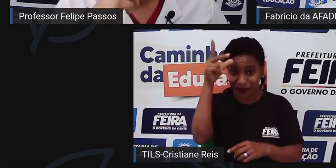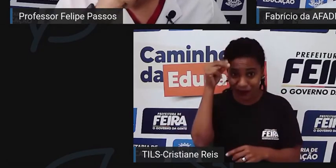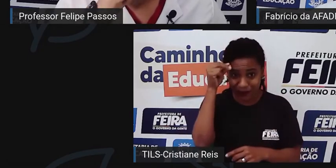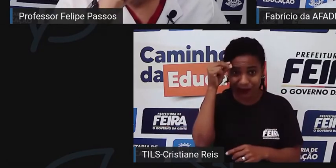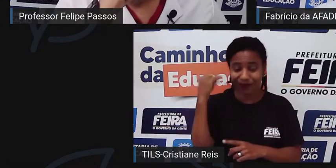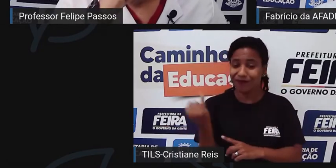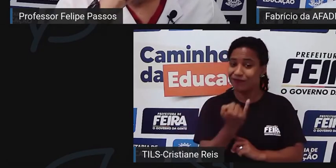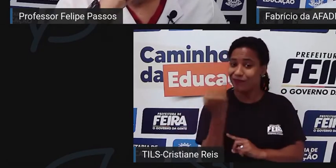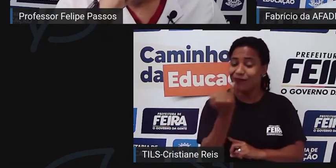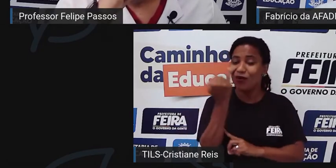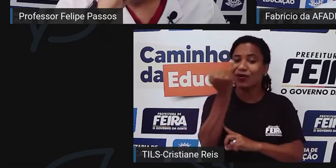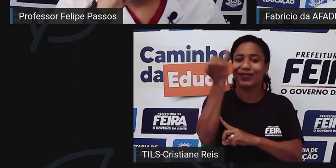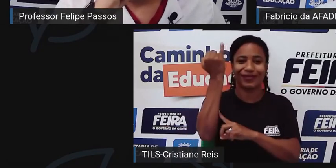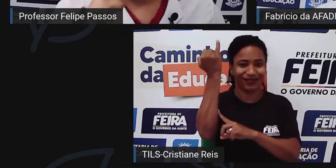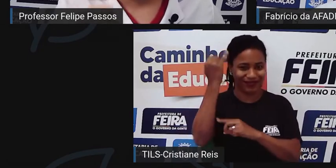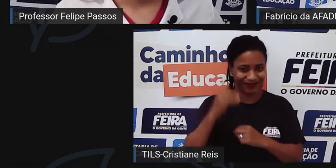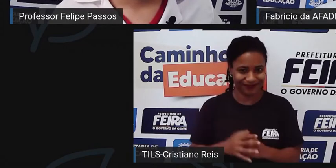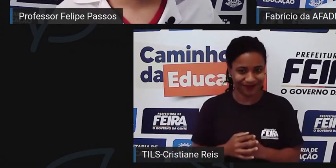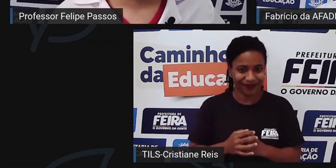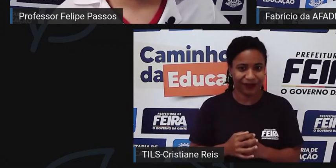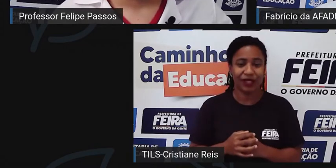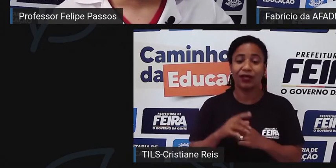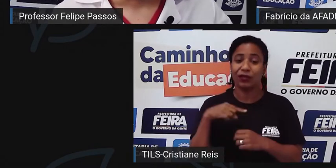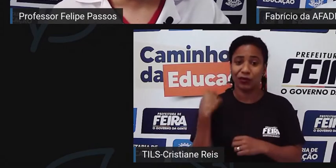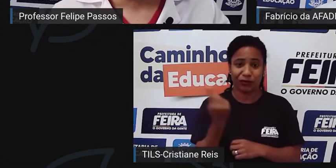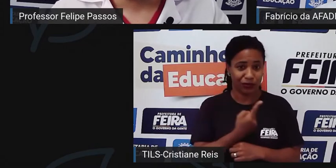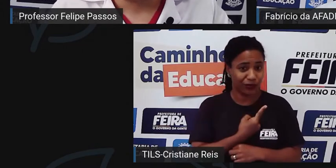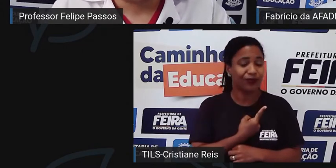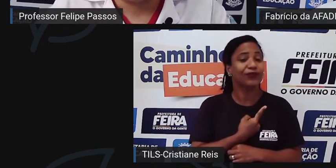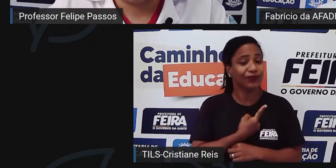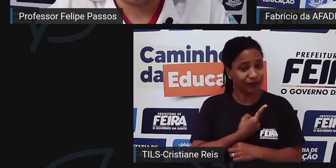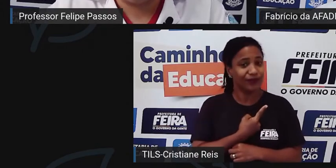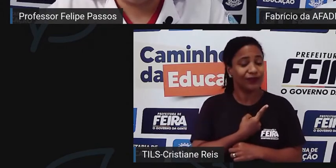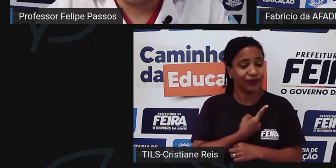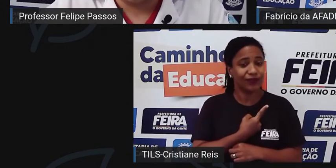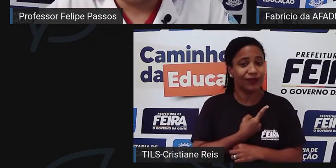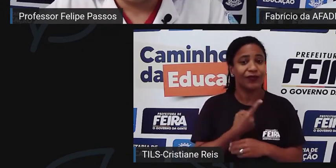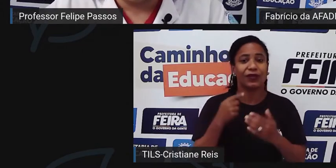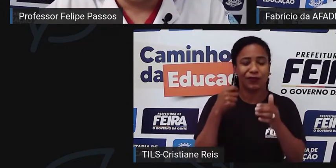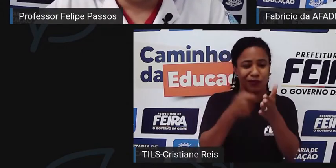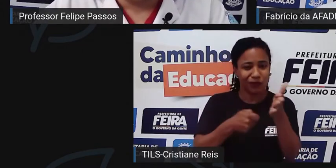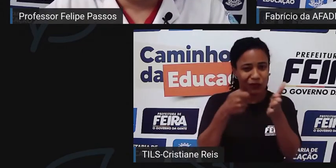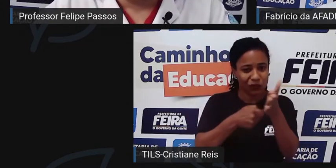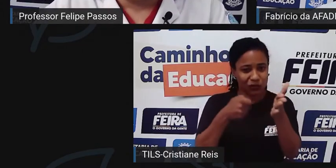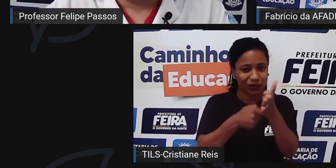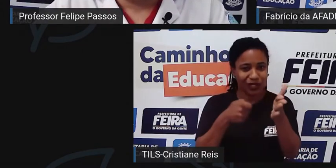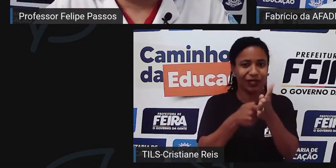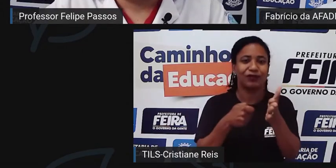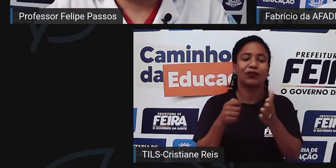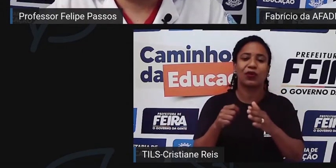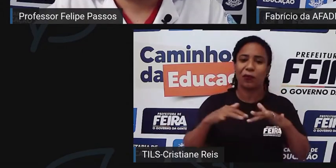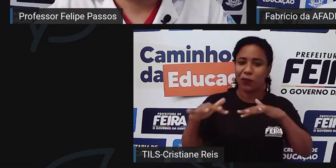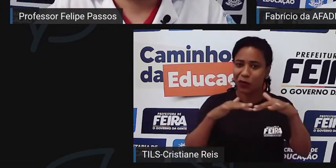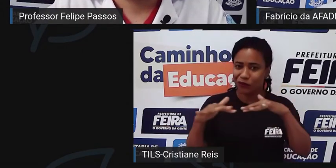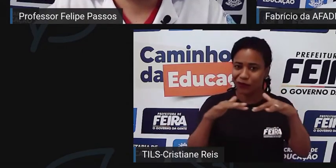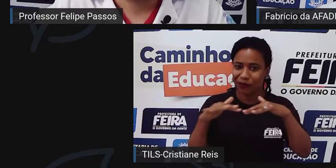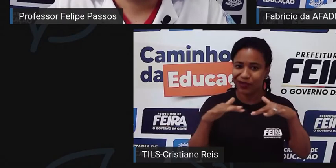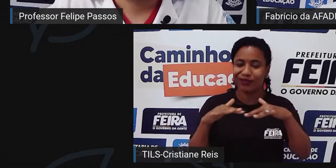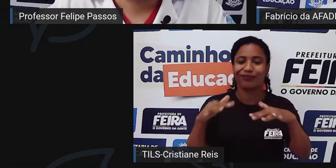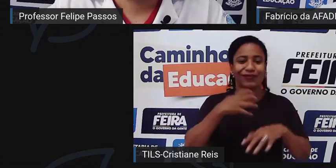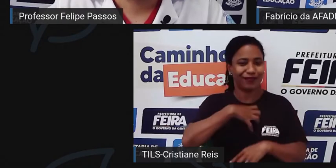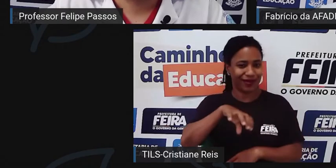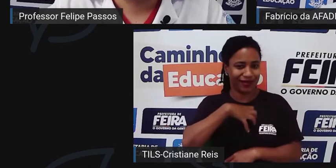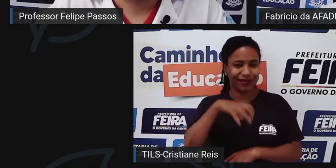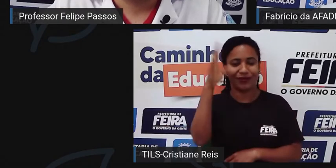importantes. Então, assim, a gente vem cada dia mais lutando junto com os movimentos da Bahia e do Brasil.